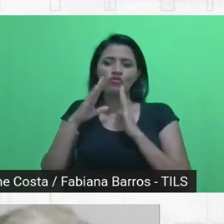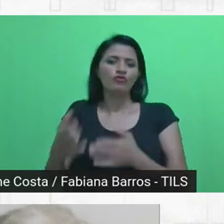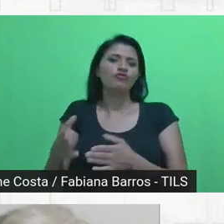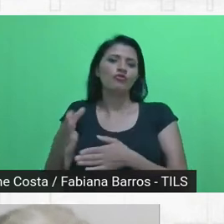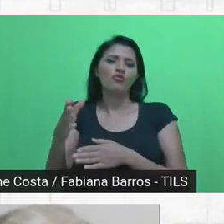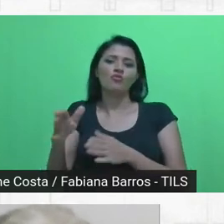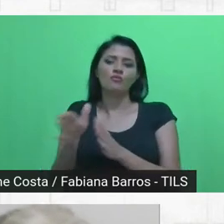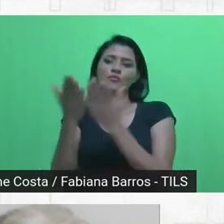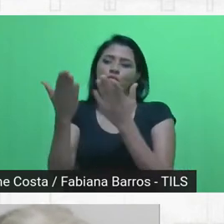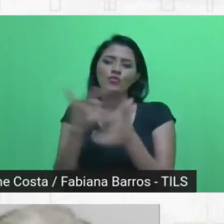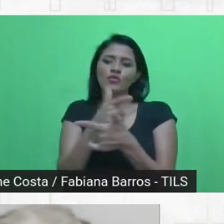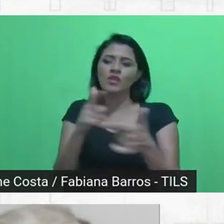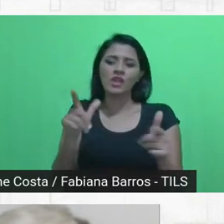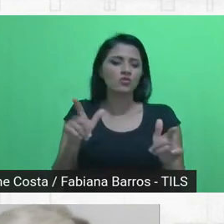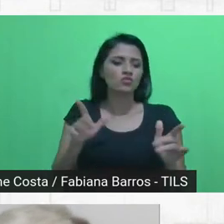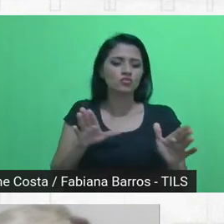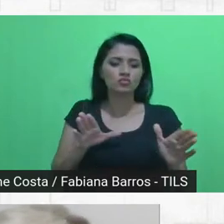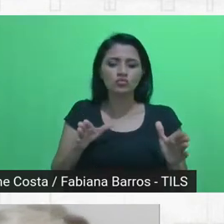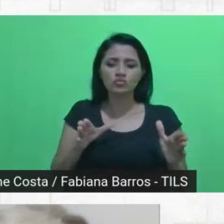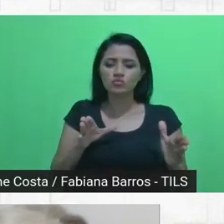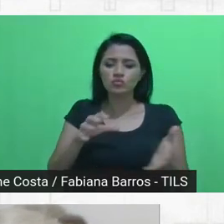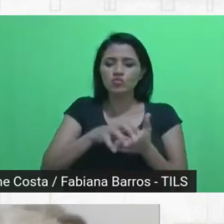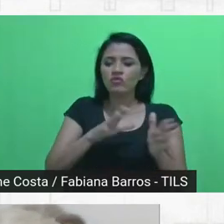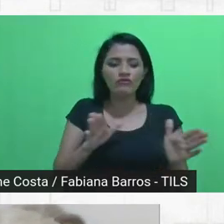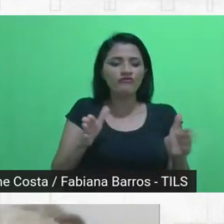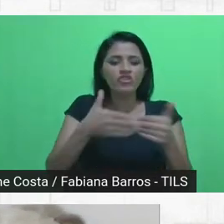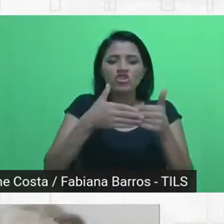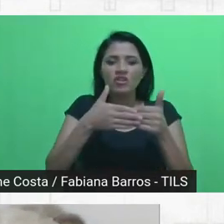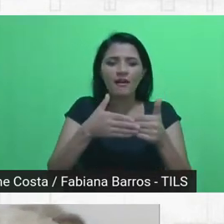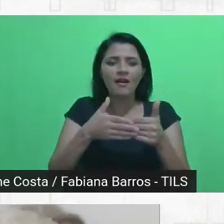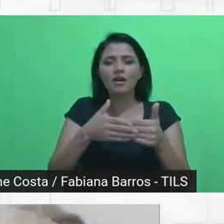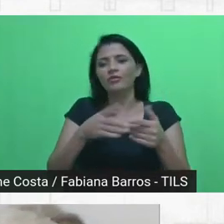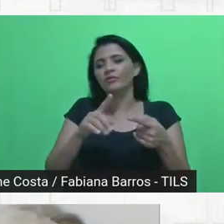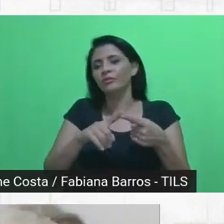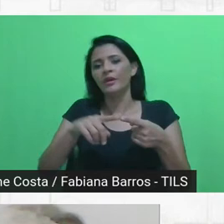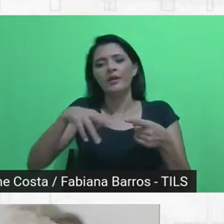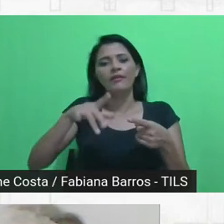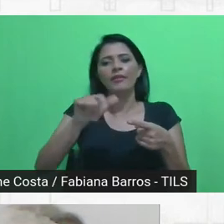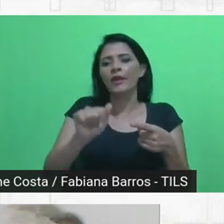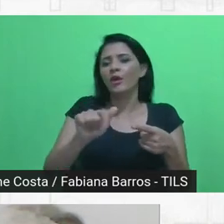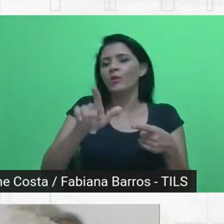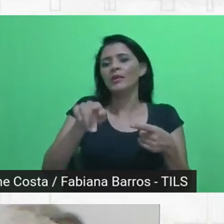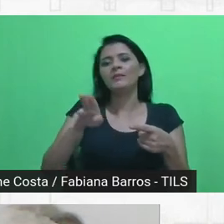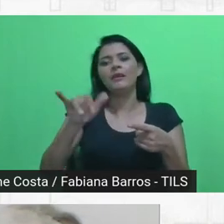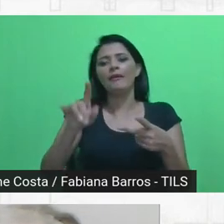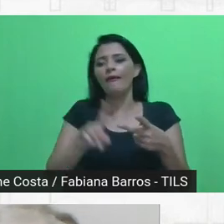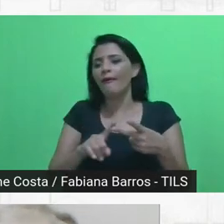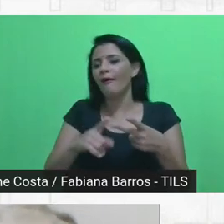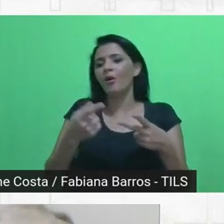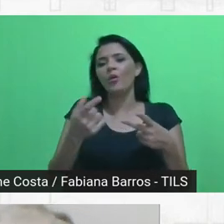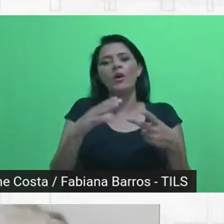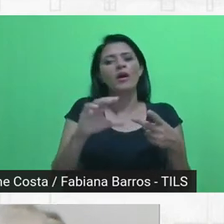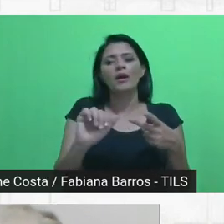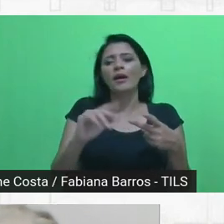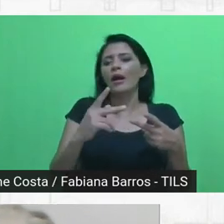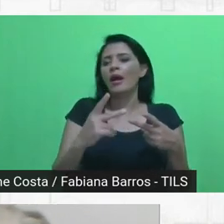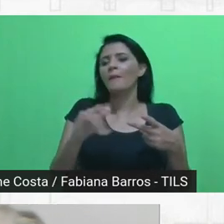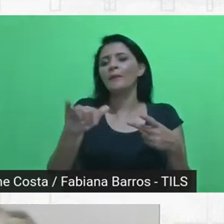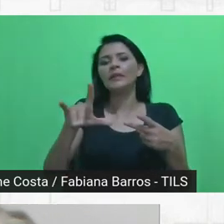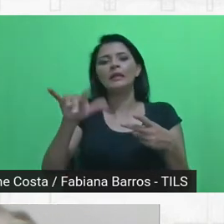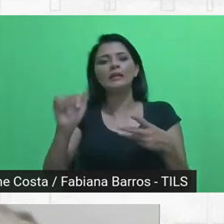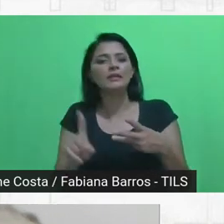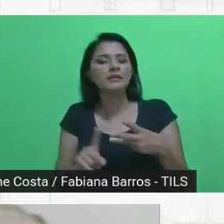completamente fechado, seja neoliberal, seja capitalista, então, o socialismo pelos foros, eu acho que tem uma analogia muito